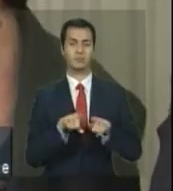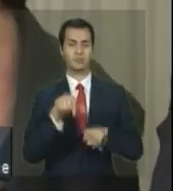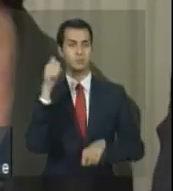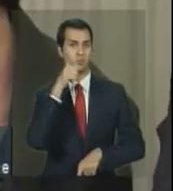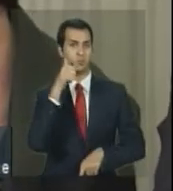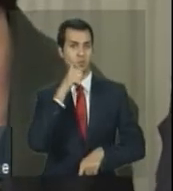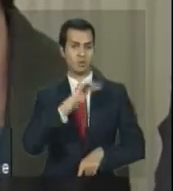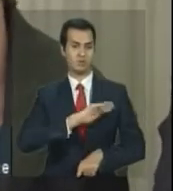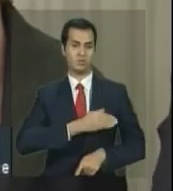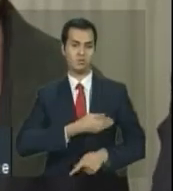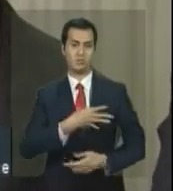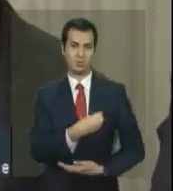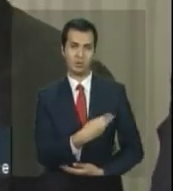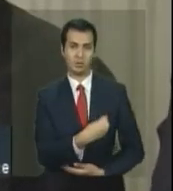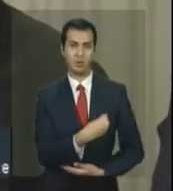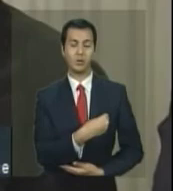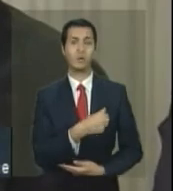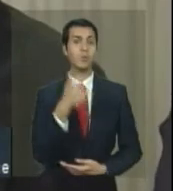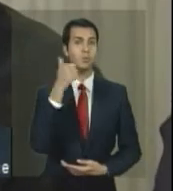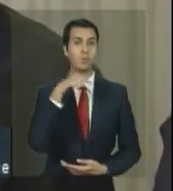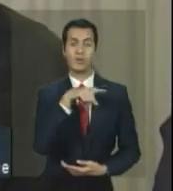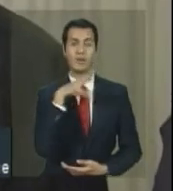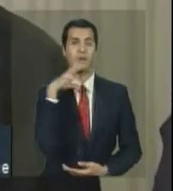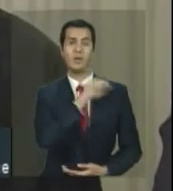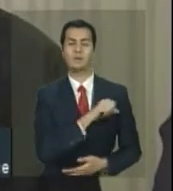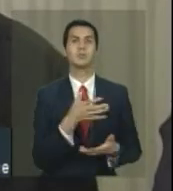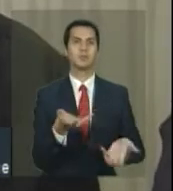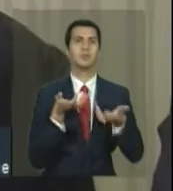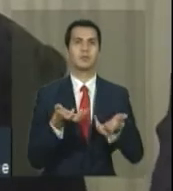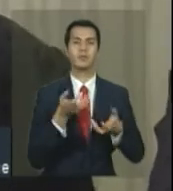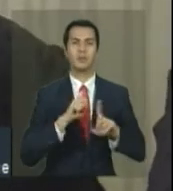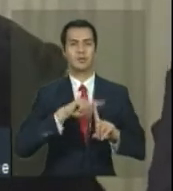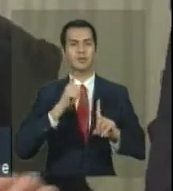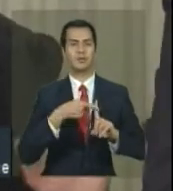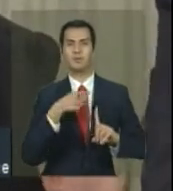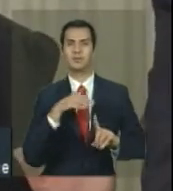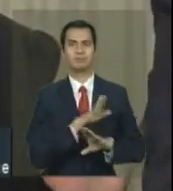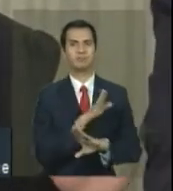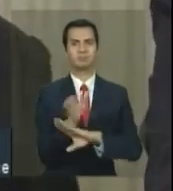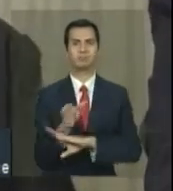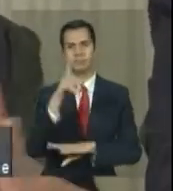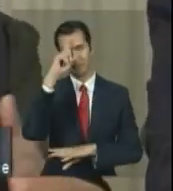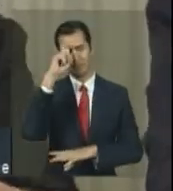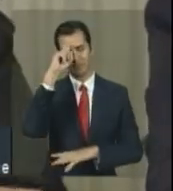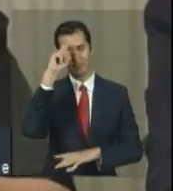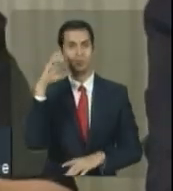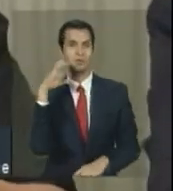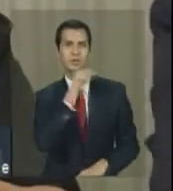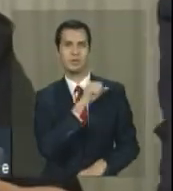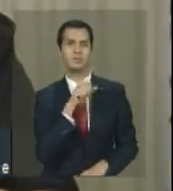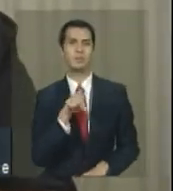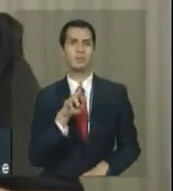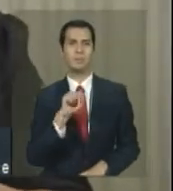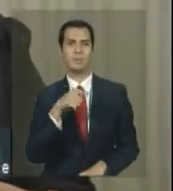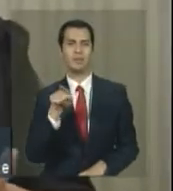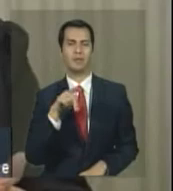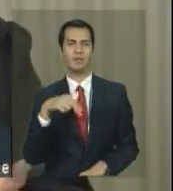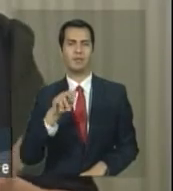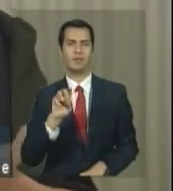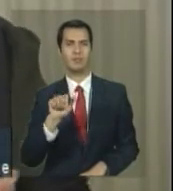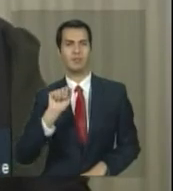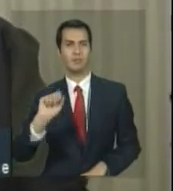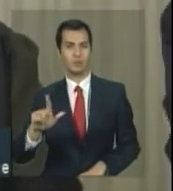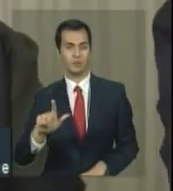rapidamente as pessoas vão querer fazer o pré-natal no primeiro mês, né, sabendo que está grávida, vai correr no posto de saúde, por quê? Porque isso dispara